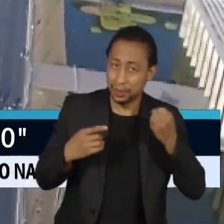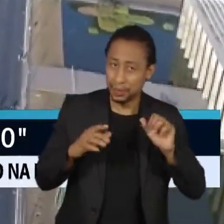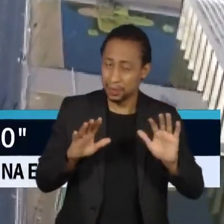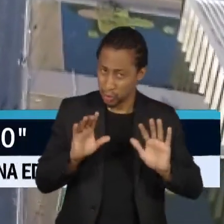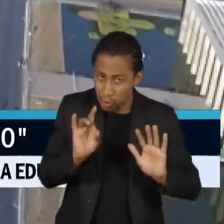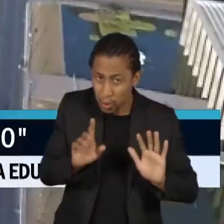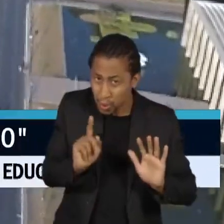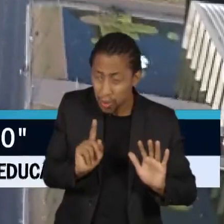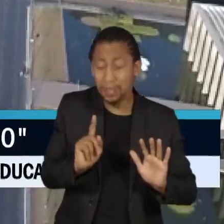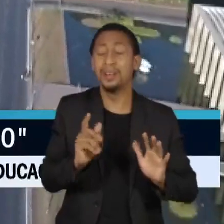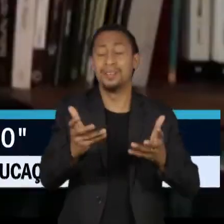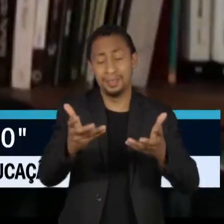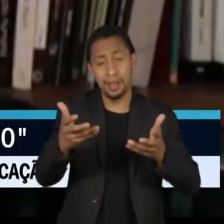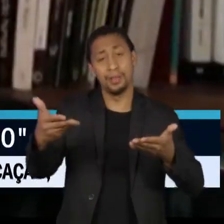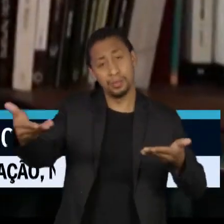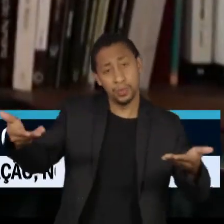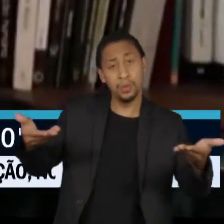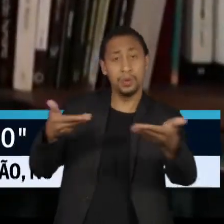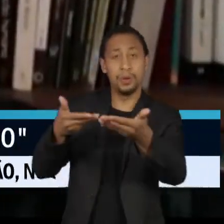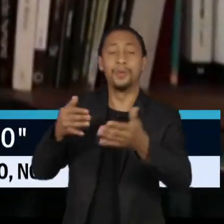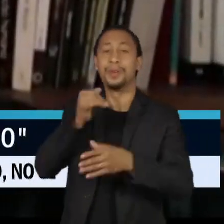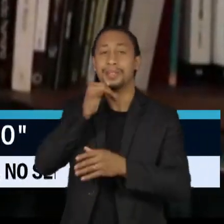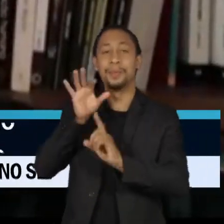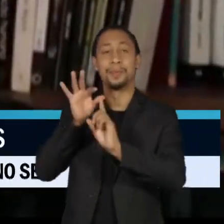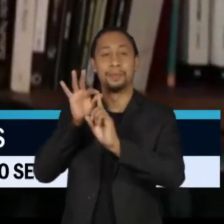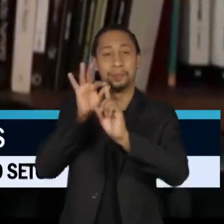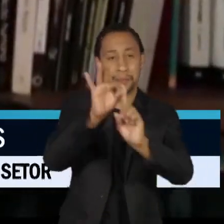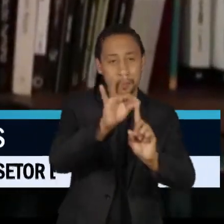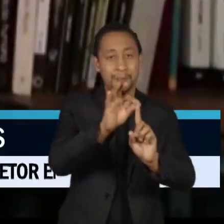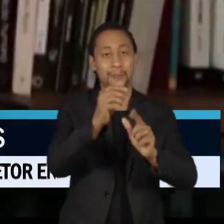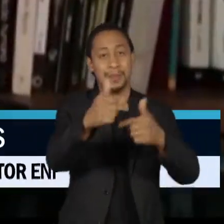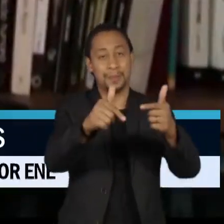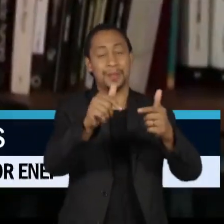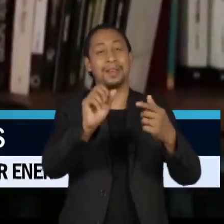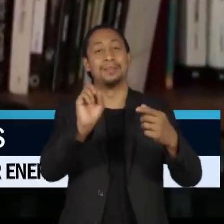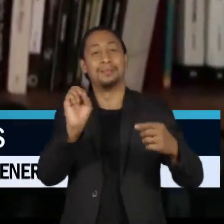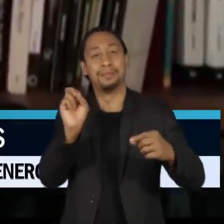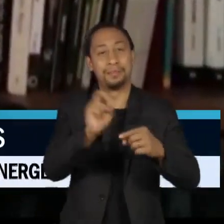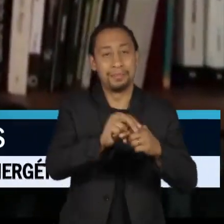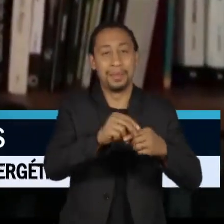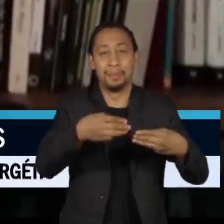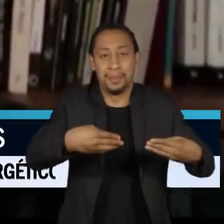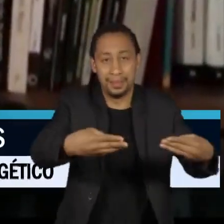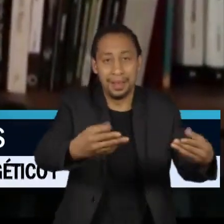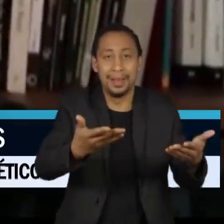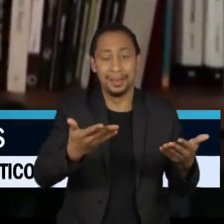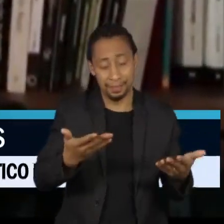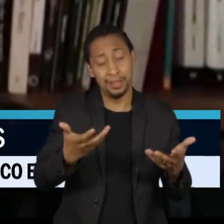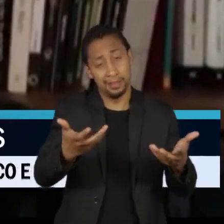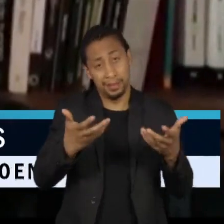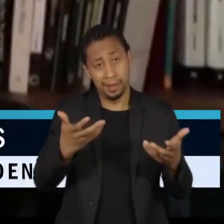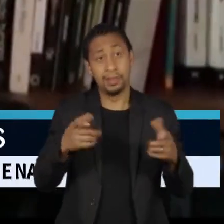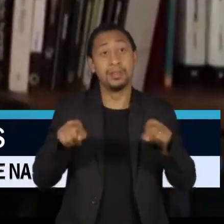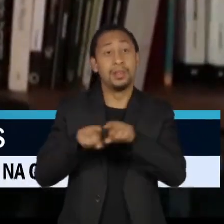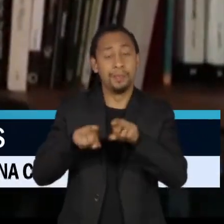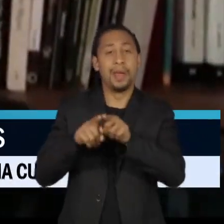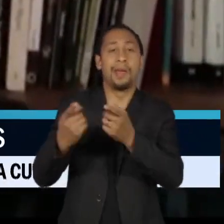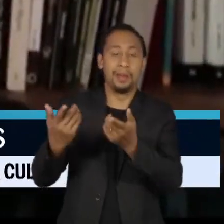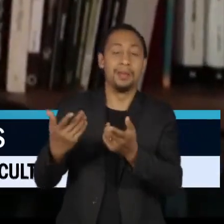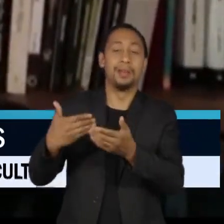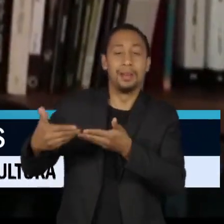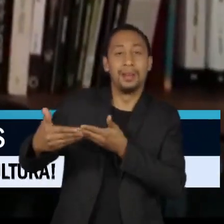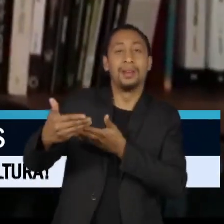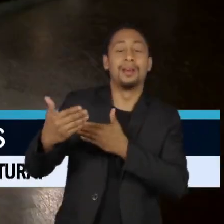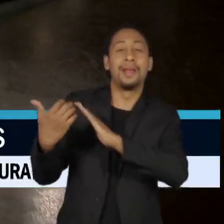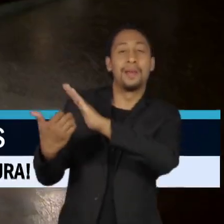forma de promover trocas de cargos, ministérios e, enfim, ocupações em empresas estatais no próximo